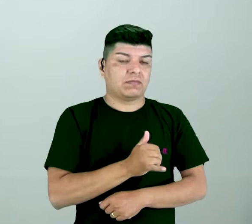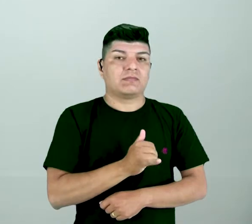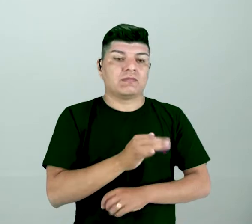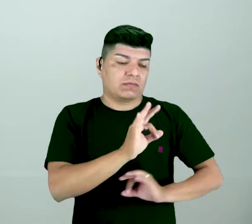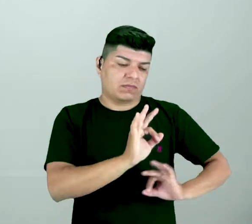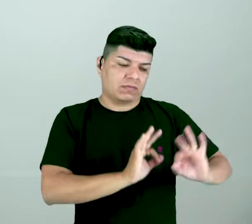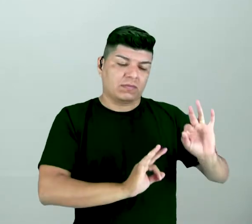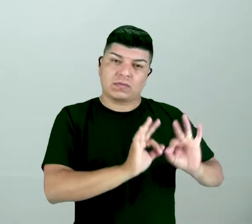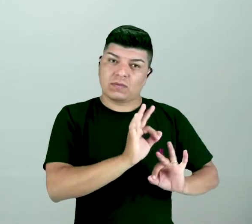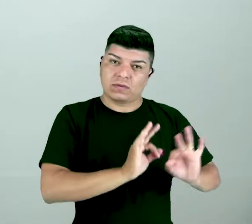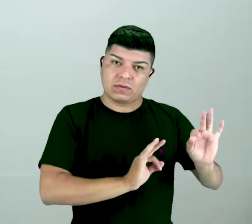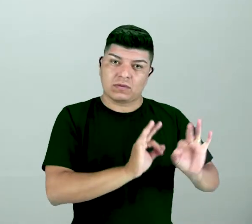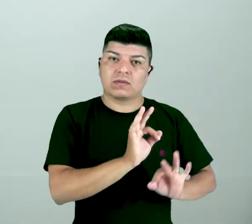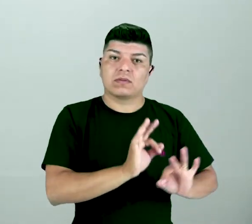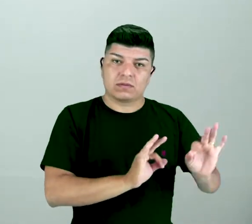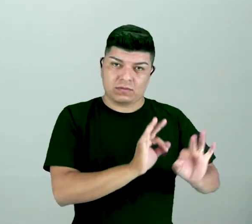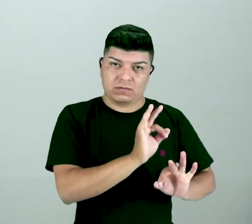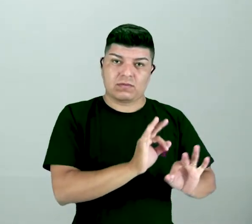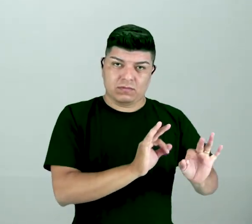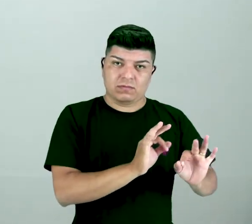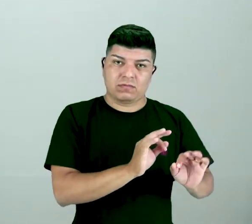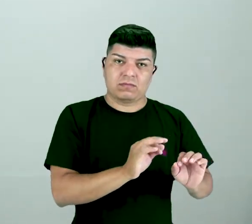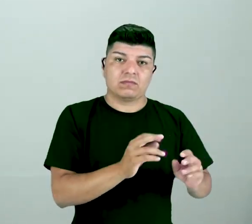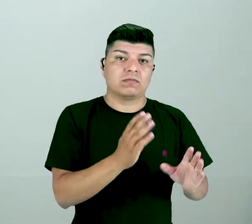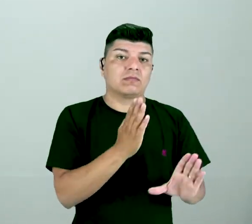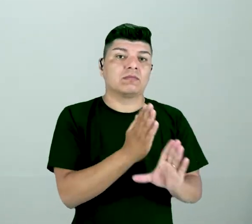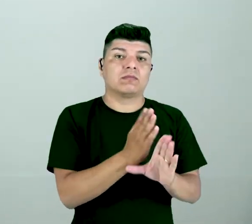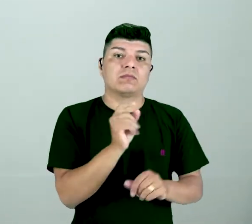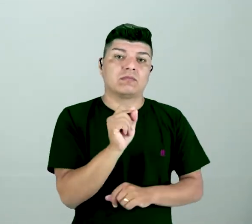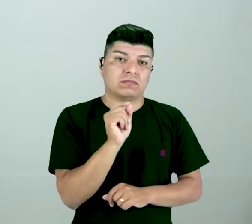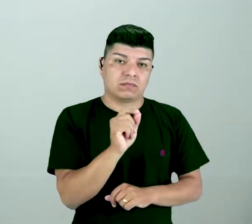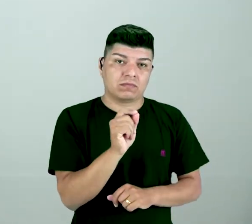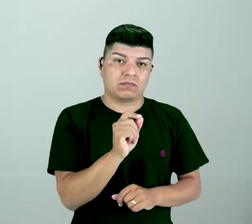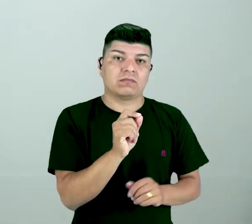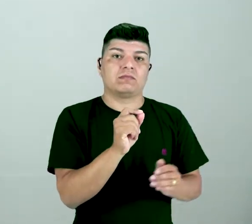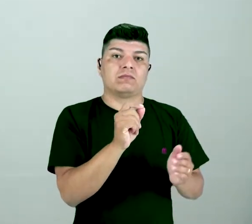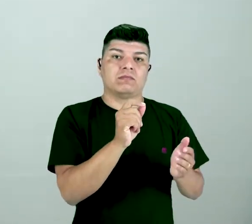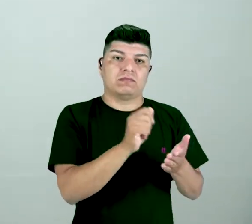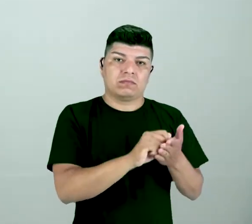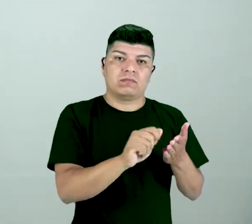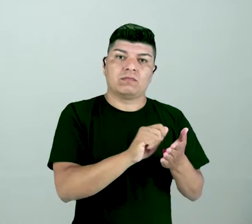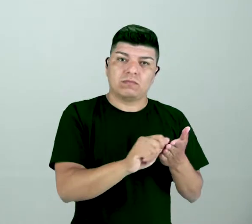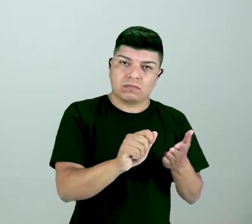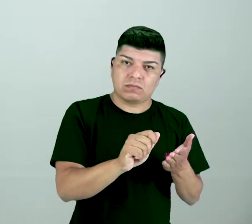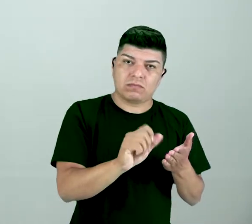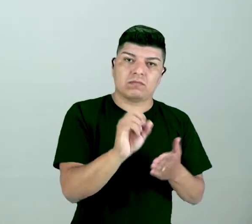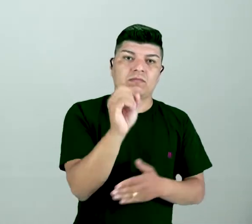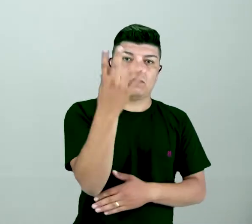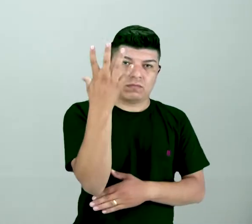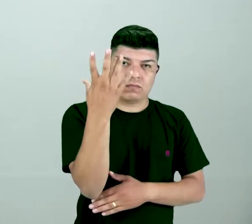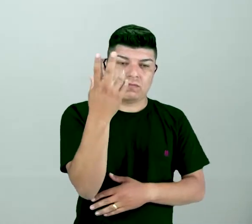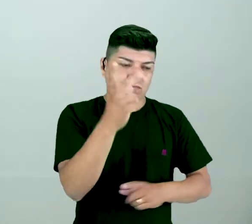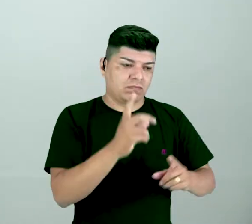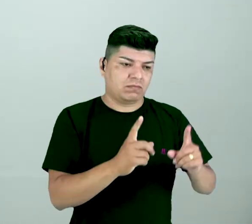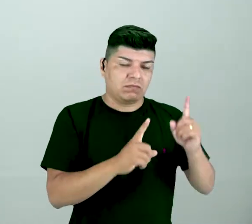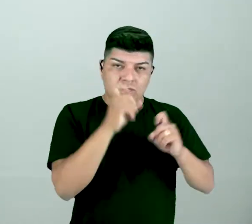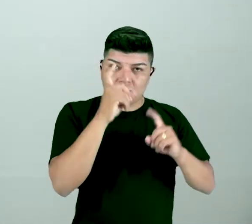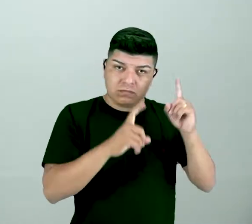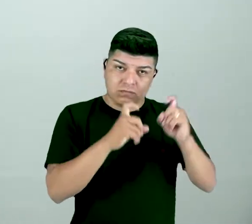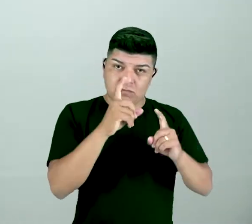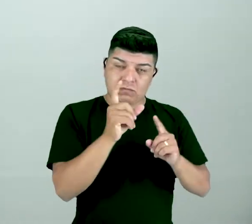organização lógica da narrativa se faz por meio de marcadores temporais, que são expressões, palavras que